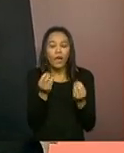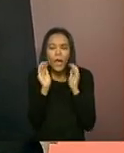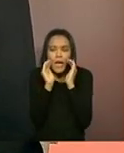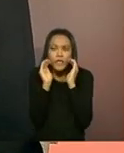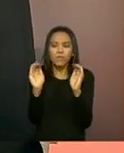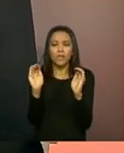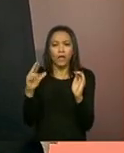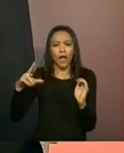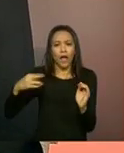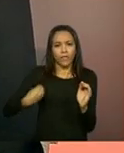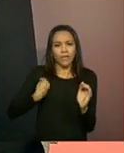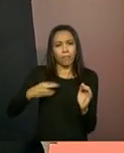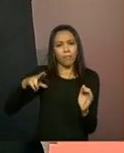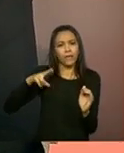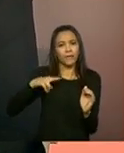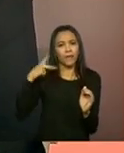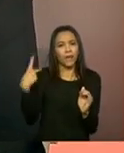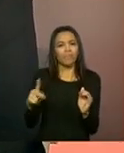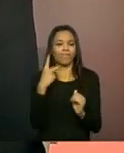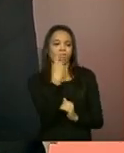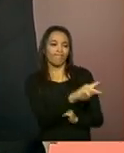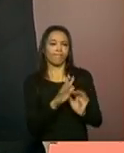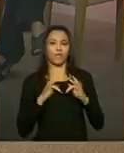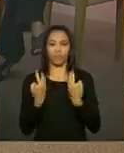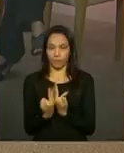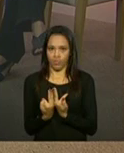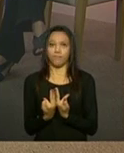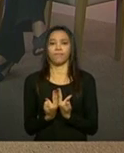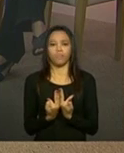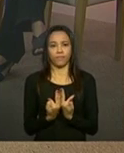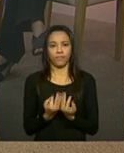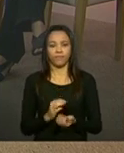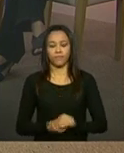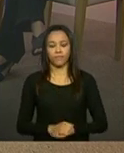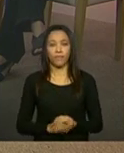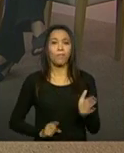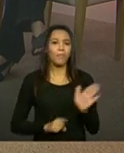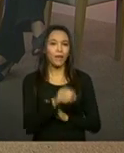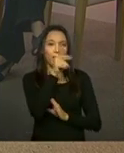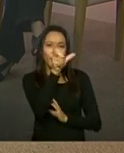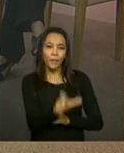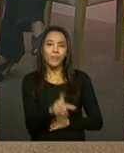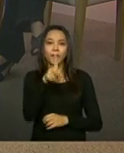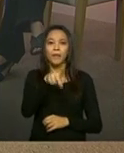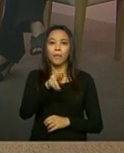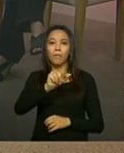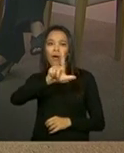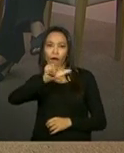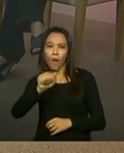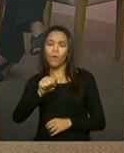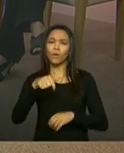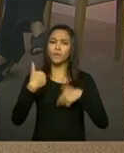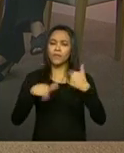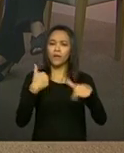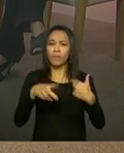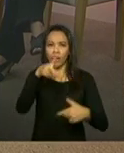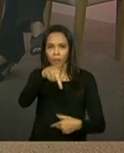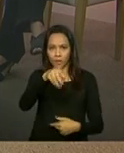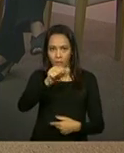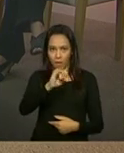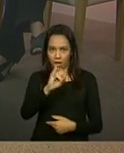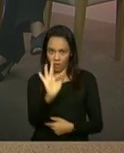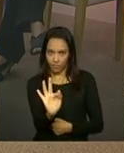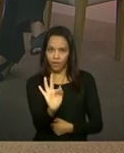daquele núcleo familiar, né? Isso, exatamente. Paula, a oferta do PAIF no CRAS,